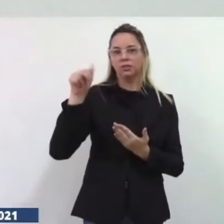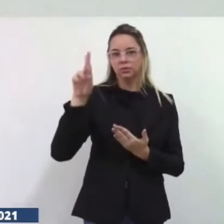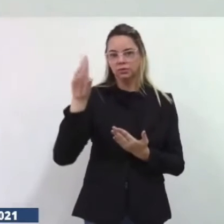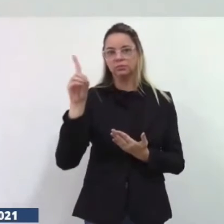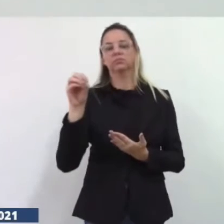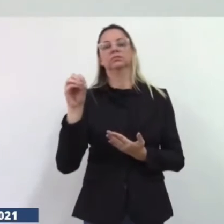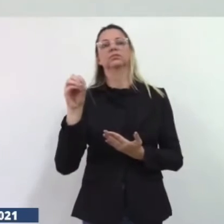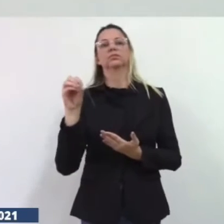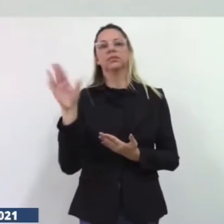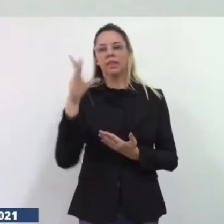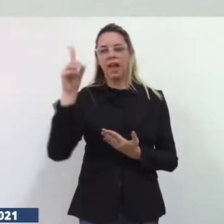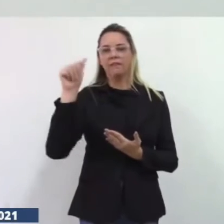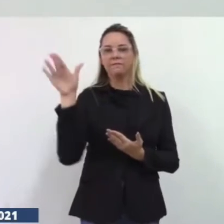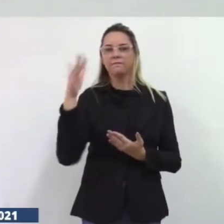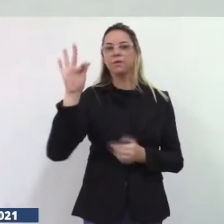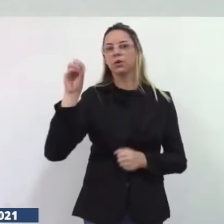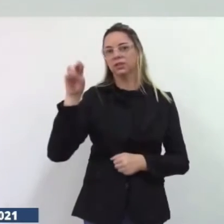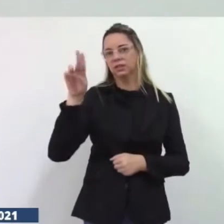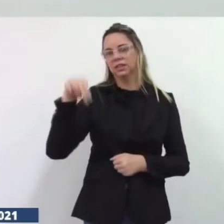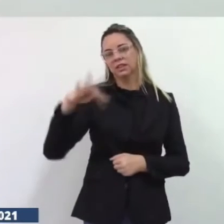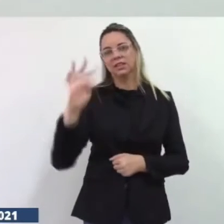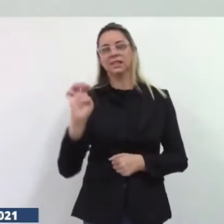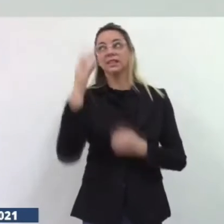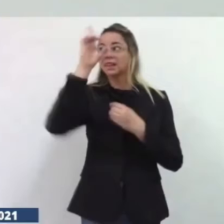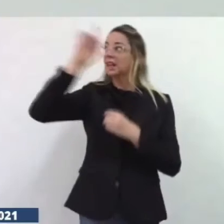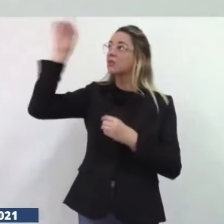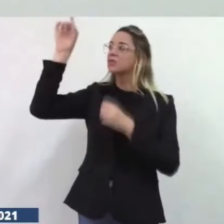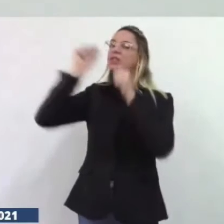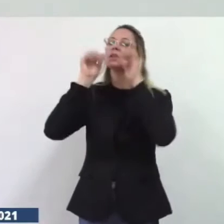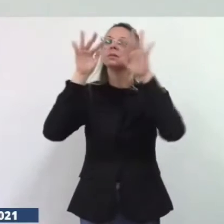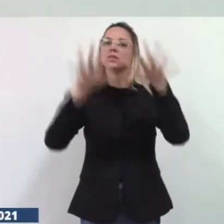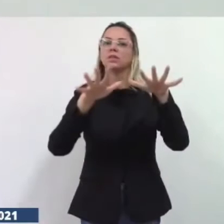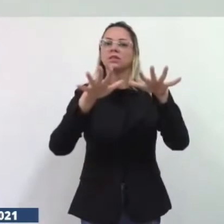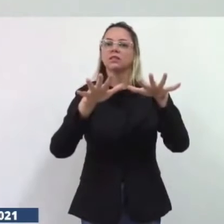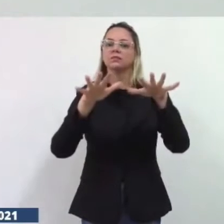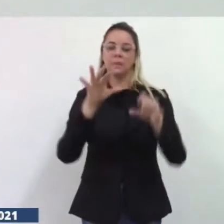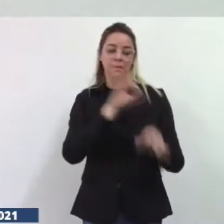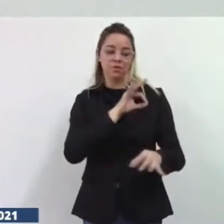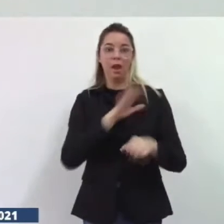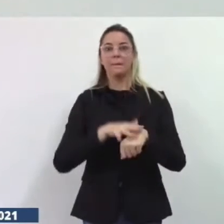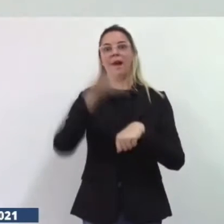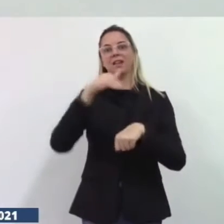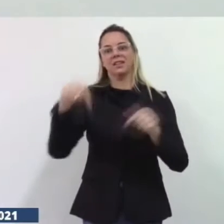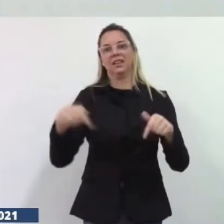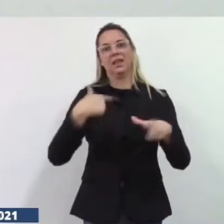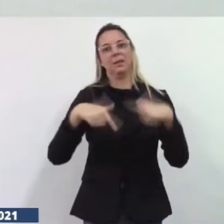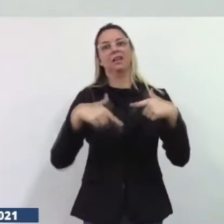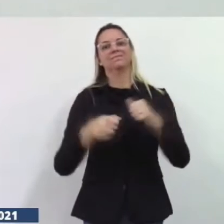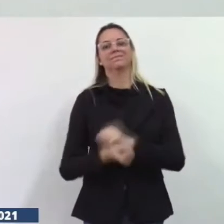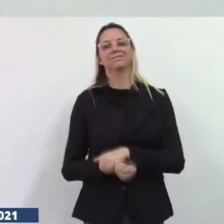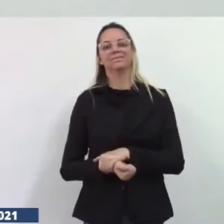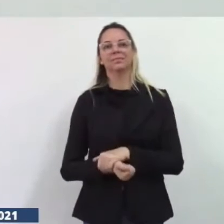e que Deus nos abençoe com mais policiais aqui continuando